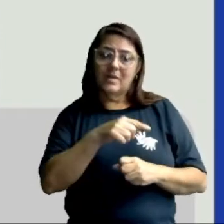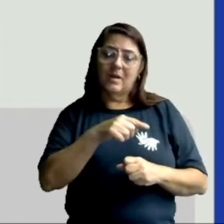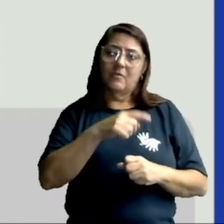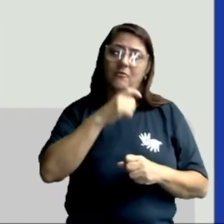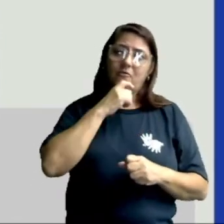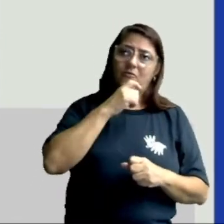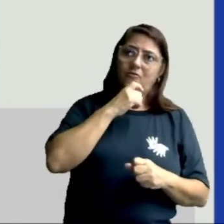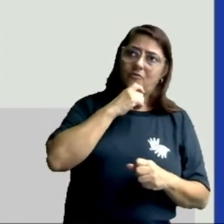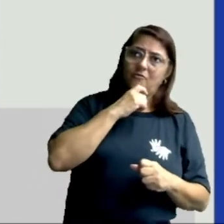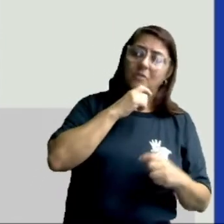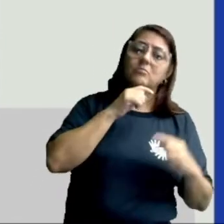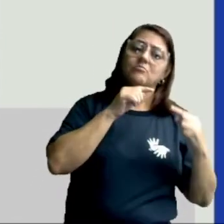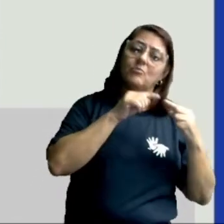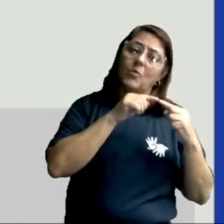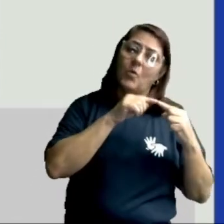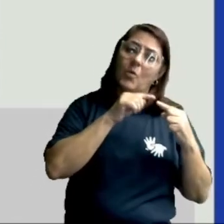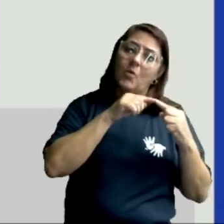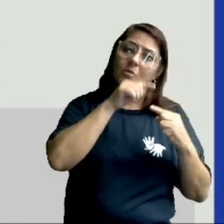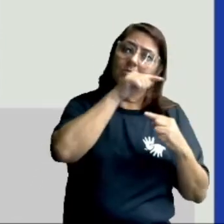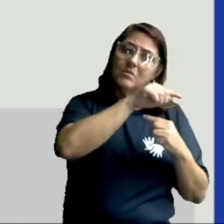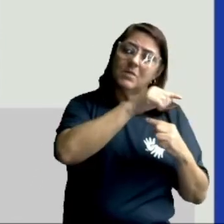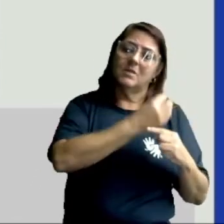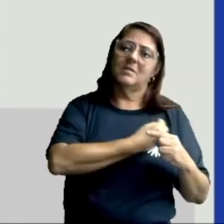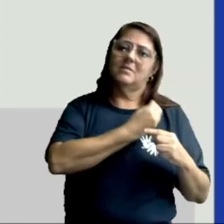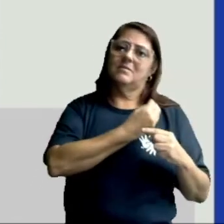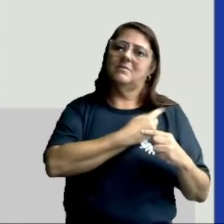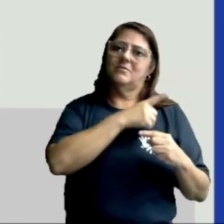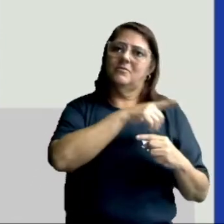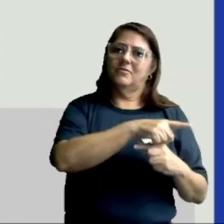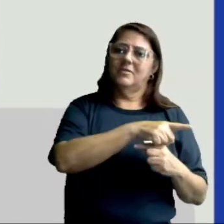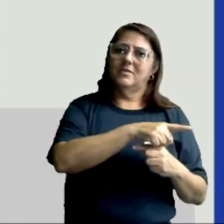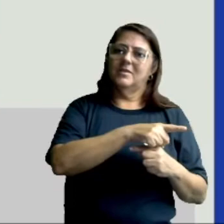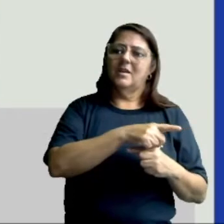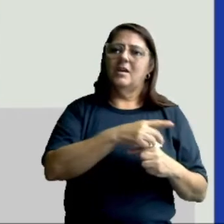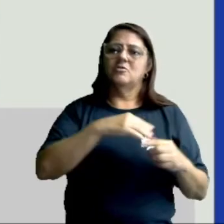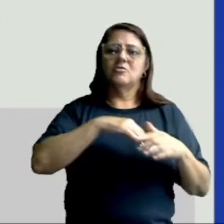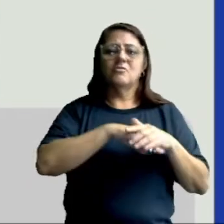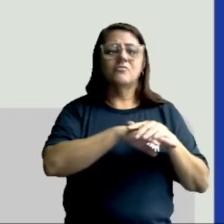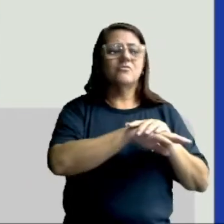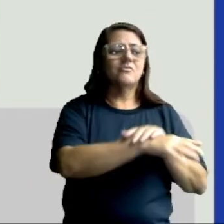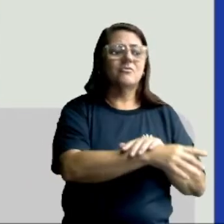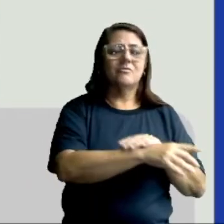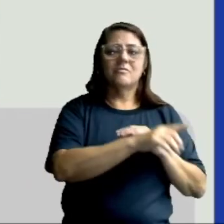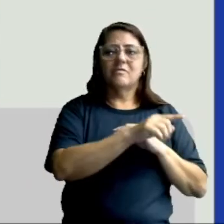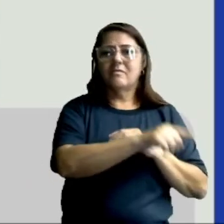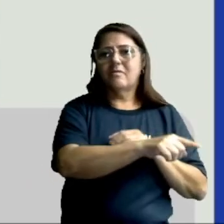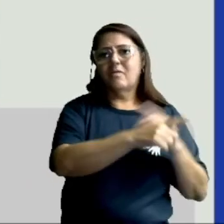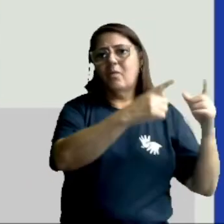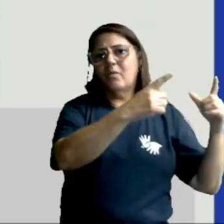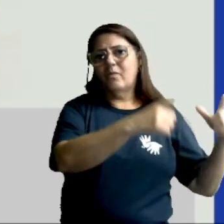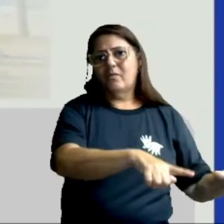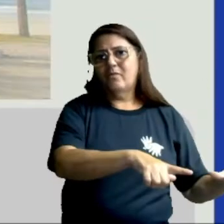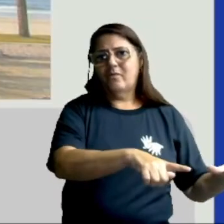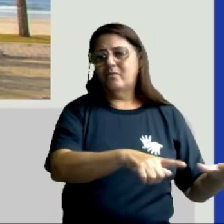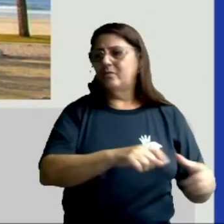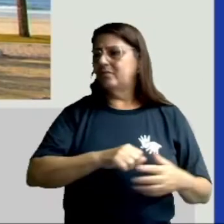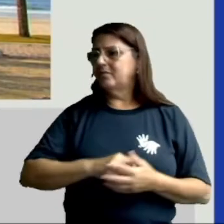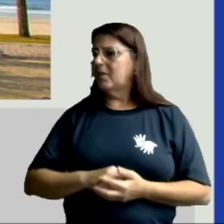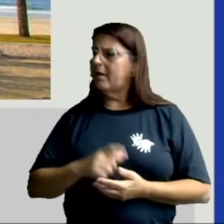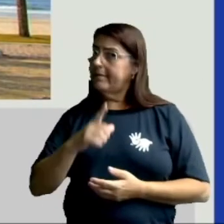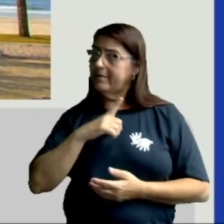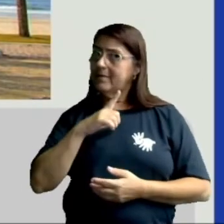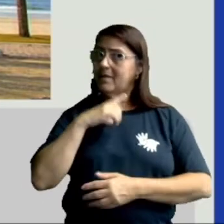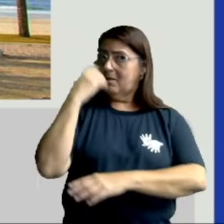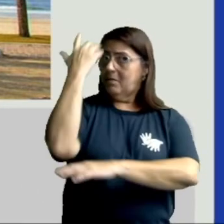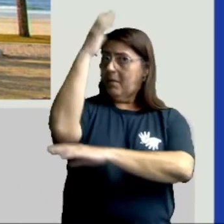Ela pode viver aí no frio. Ela já é adaptada para esse local. E